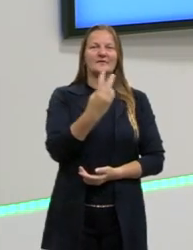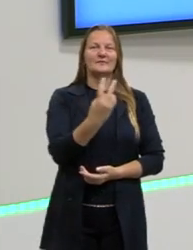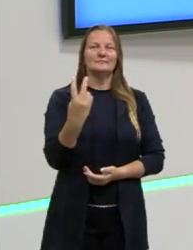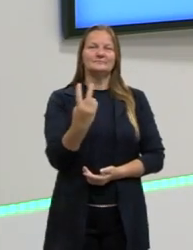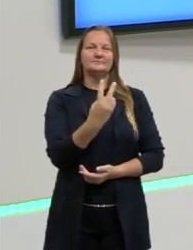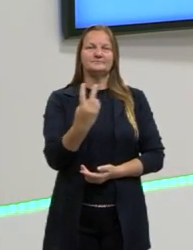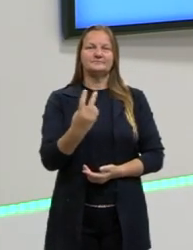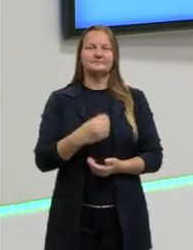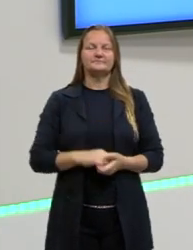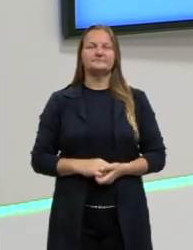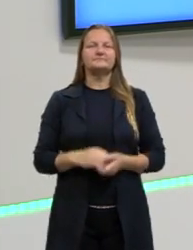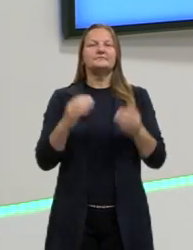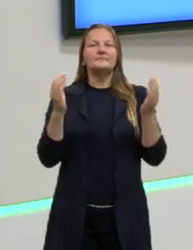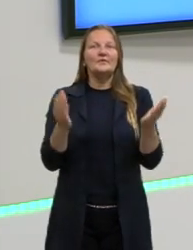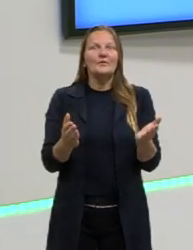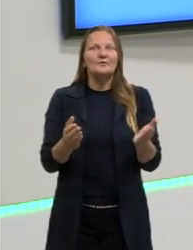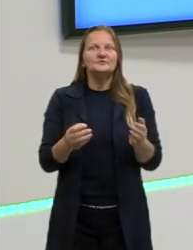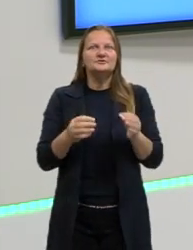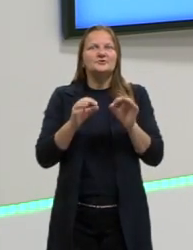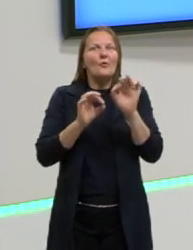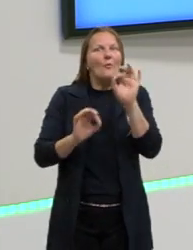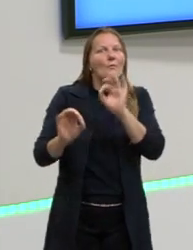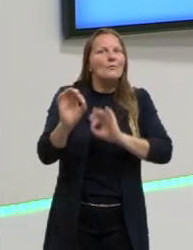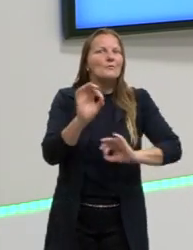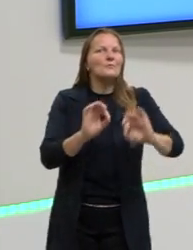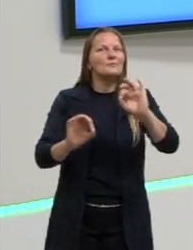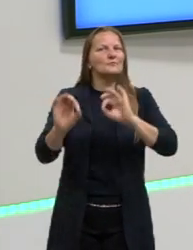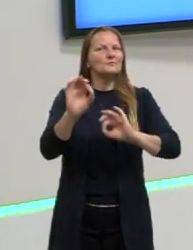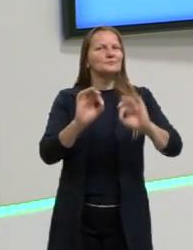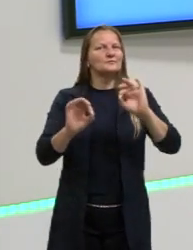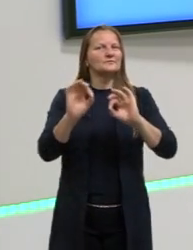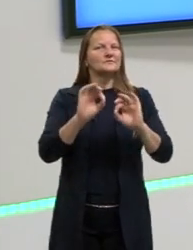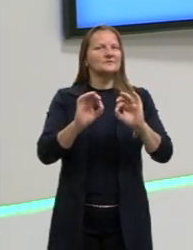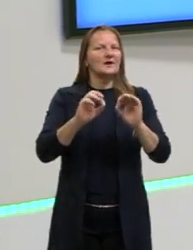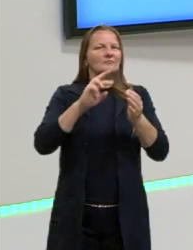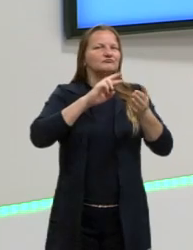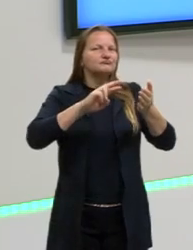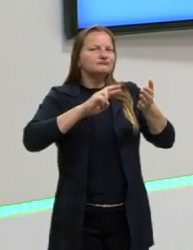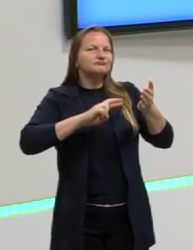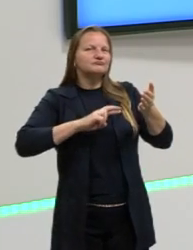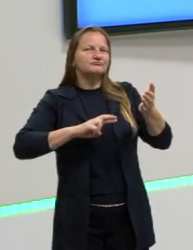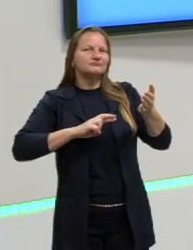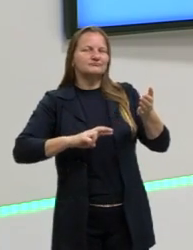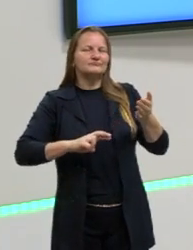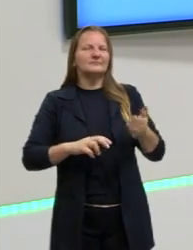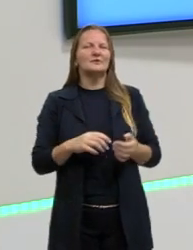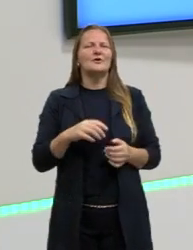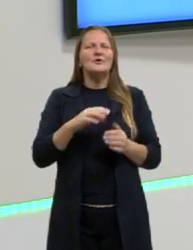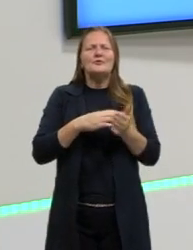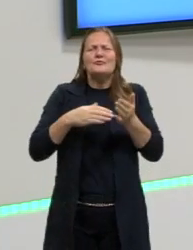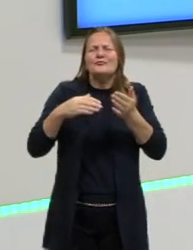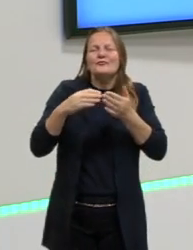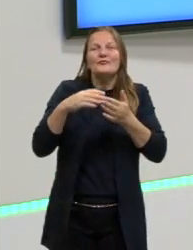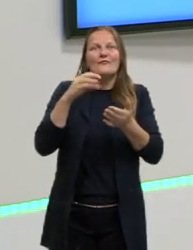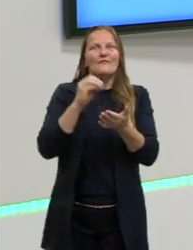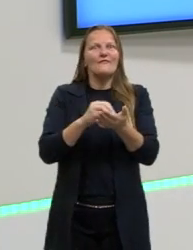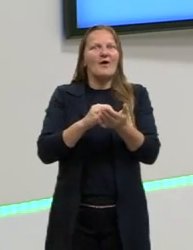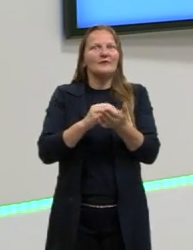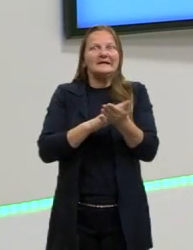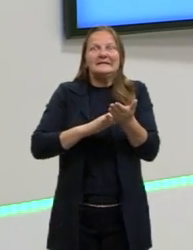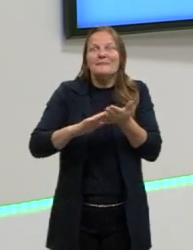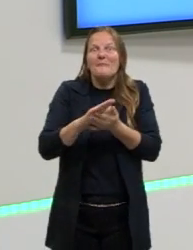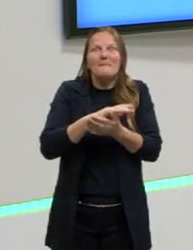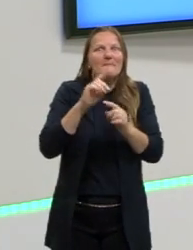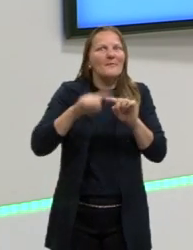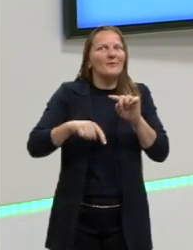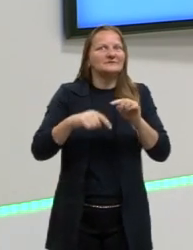que a gente vai alinhar mais uns pontos. A gente está sempre aqui puxando tudo o que falta para que não falte mais nada,